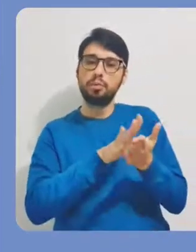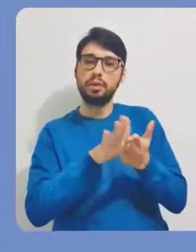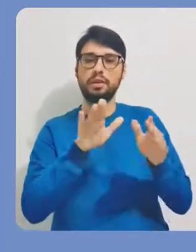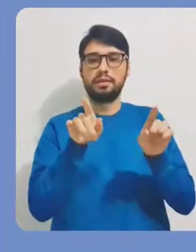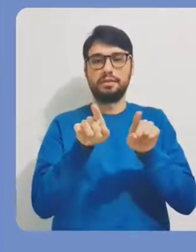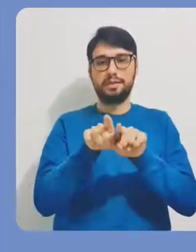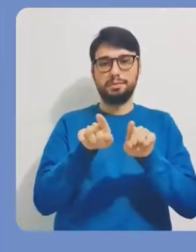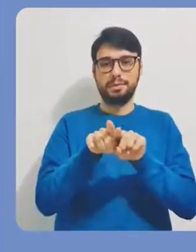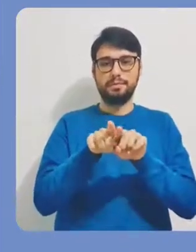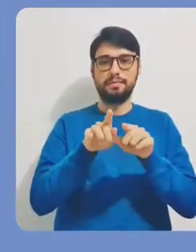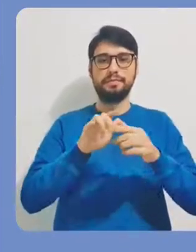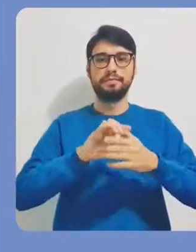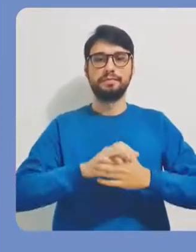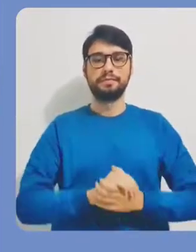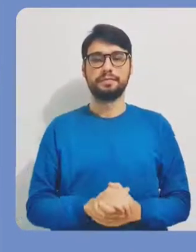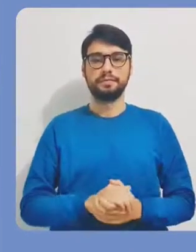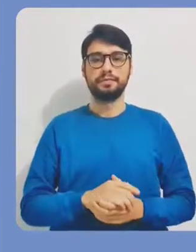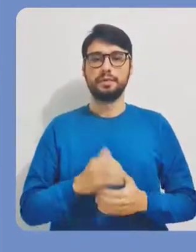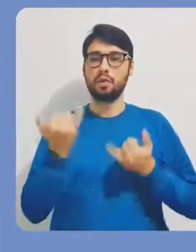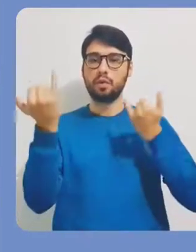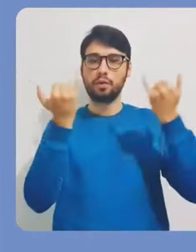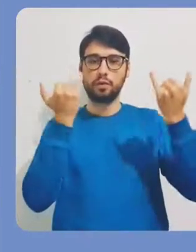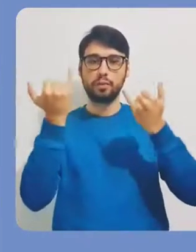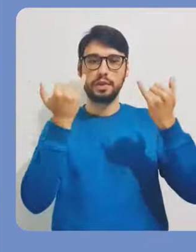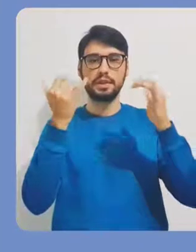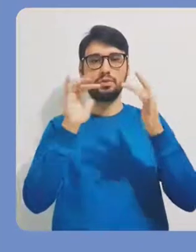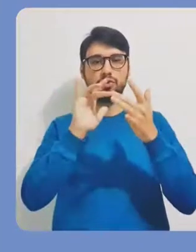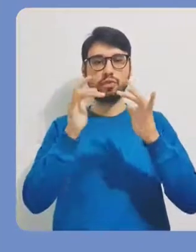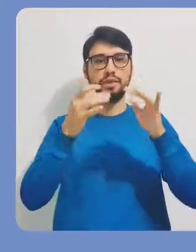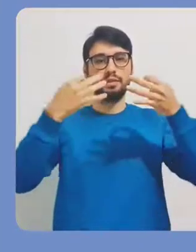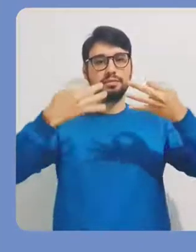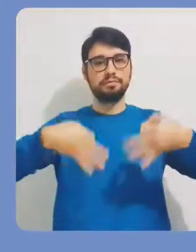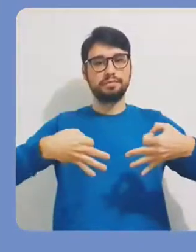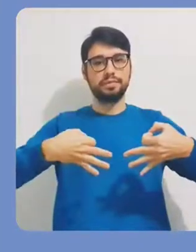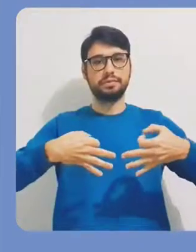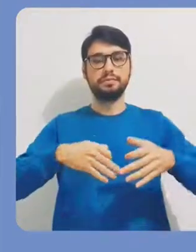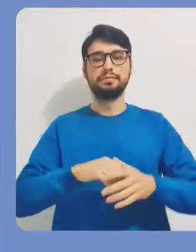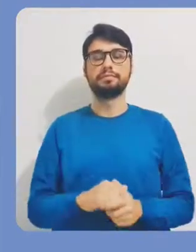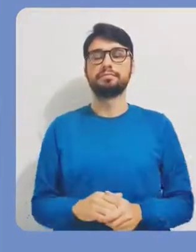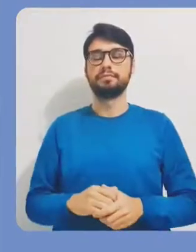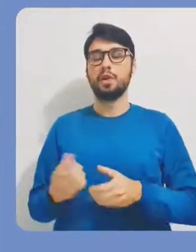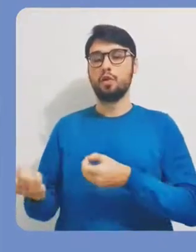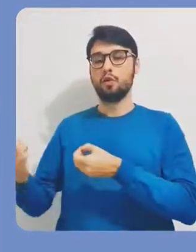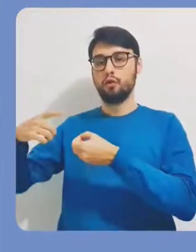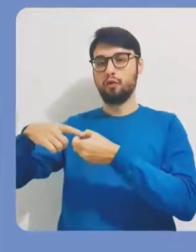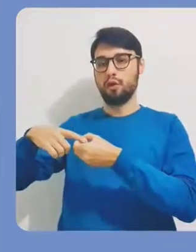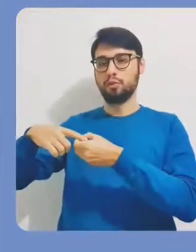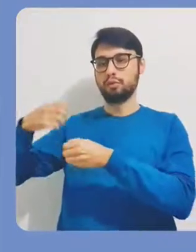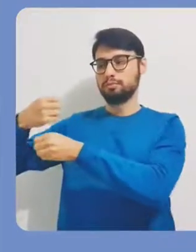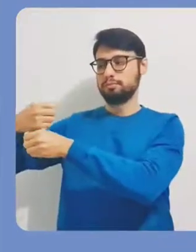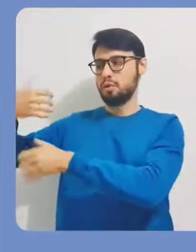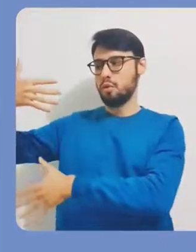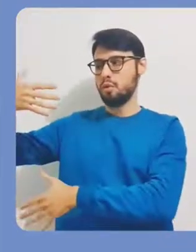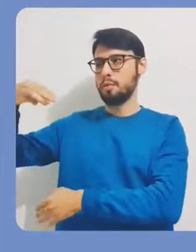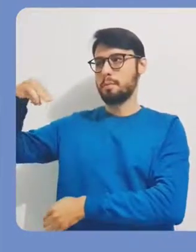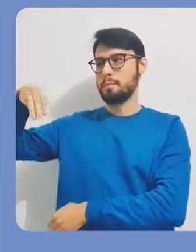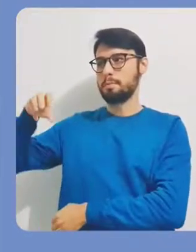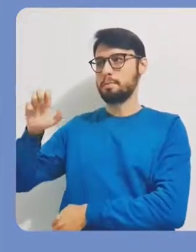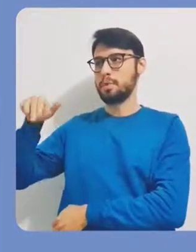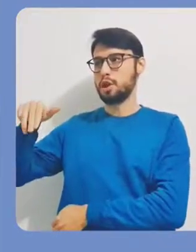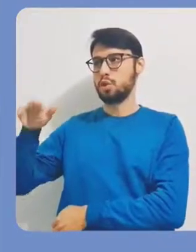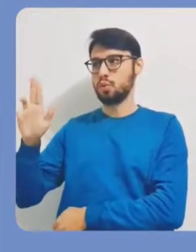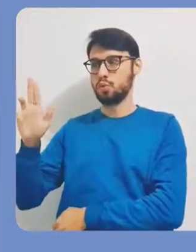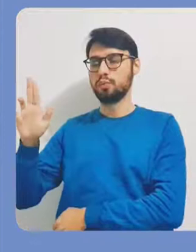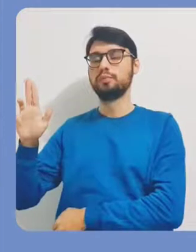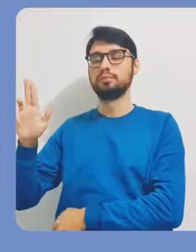venho e clico em salvar e publicar. Pronto, as informações de contato foram já alteradas. Retorno